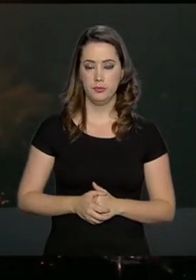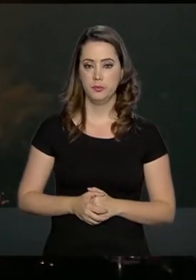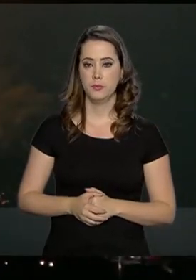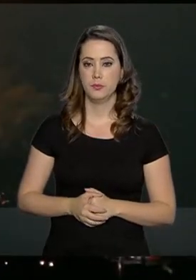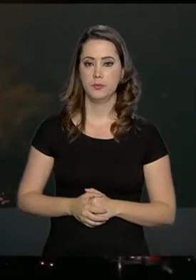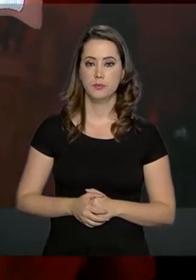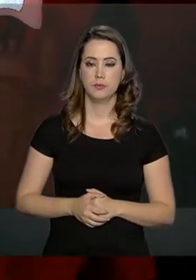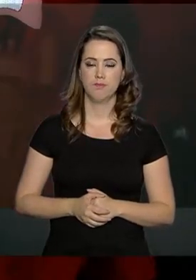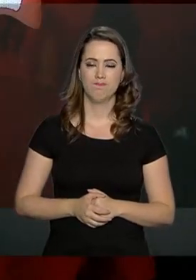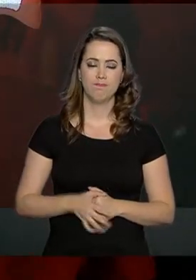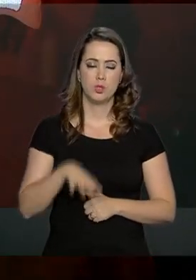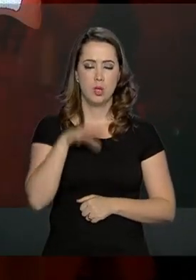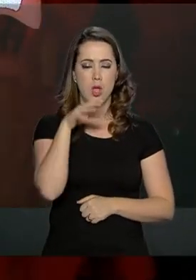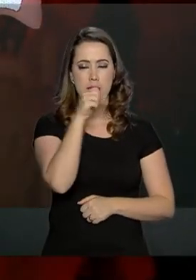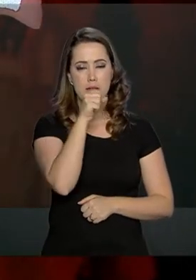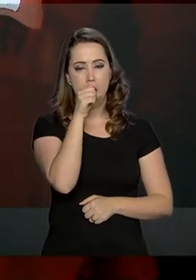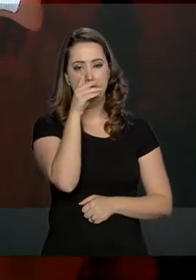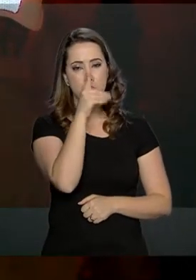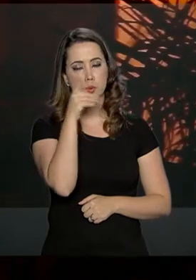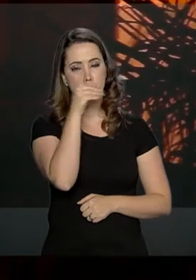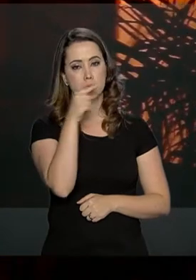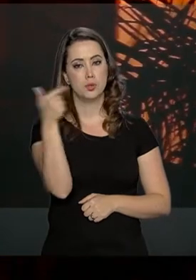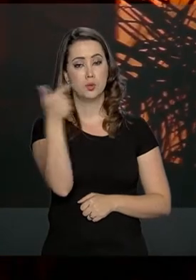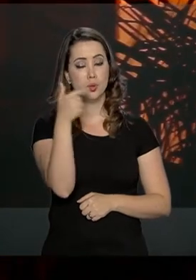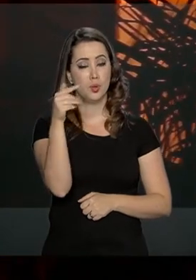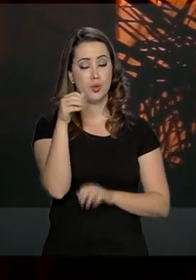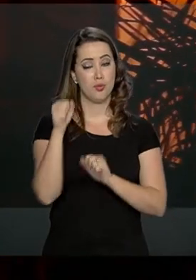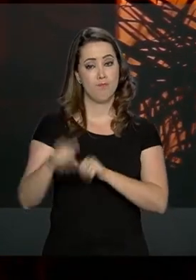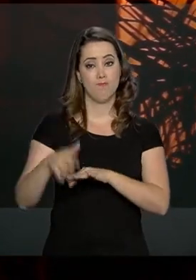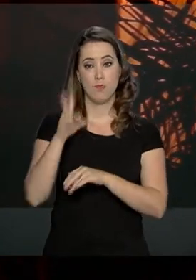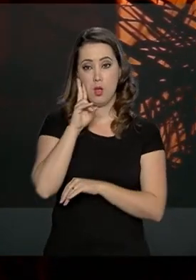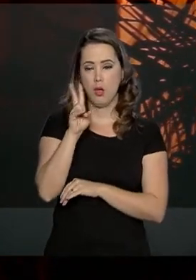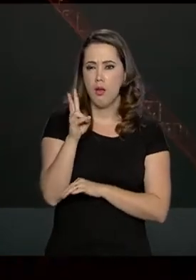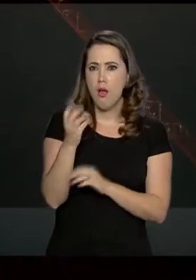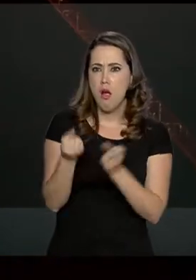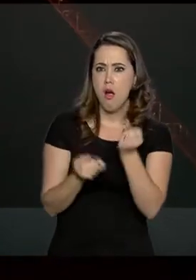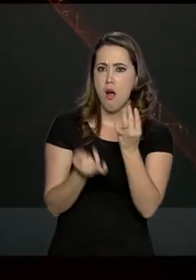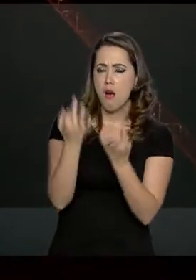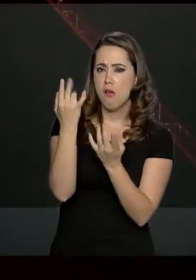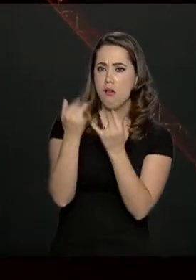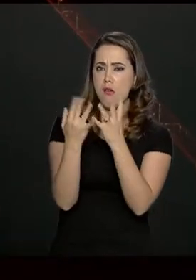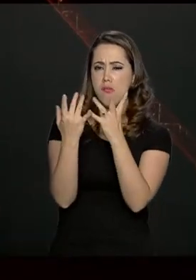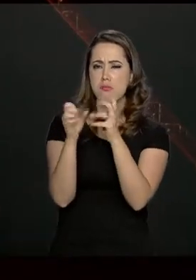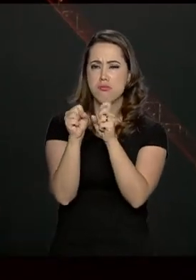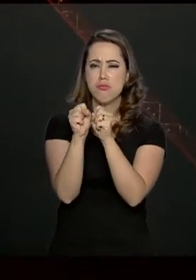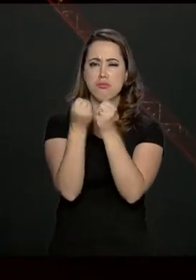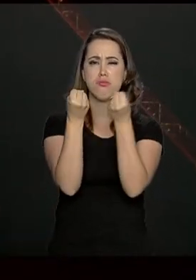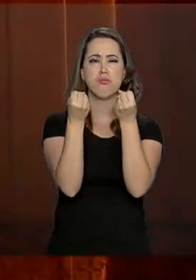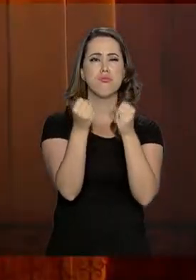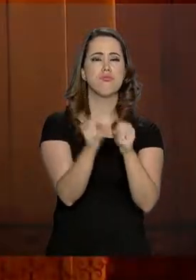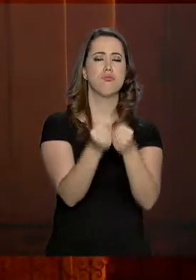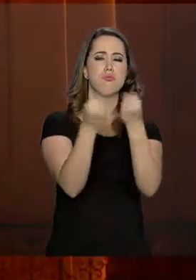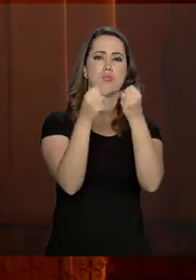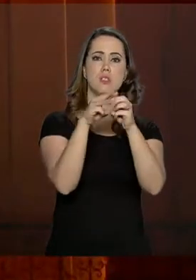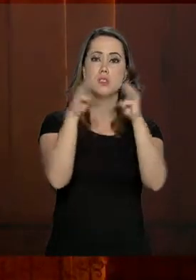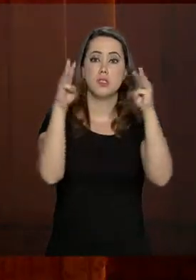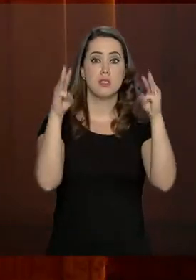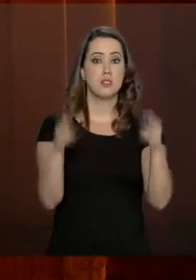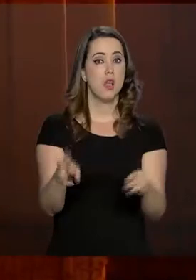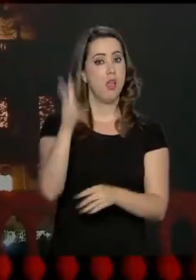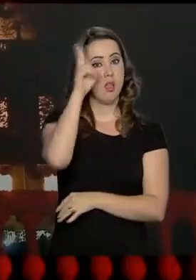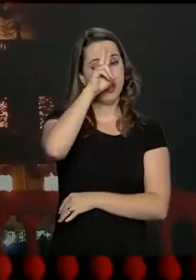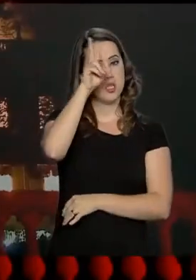Era um final de semana, dia 2 de setembro, quando as imagens do fogo destruindo o Museu Nacional do Rio de Janeiro e sua história